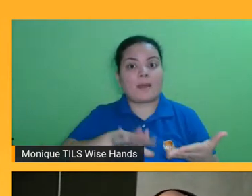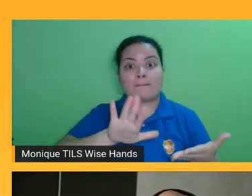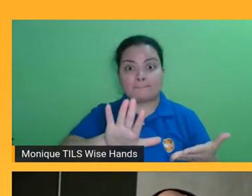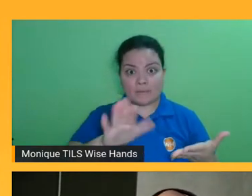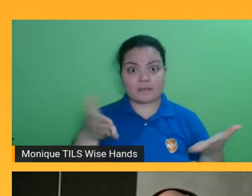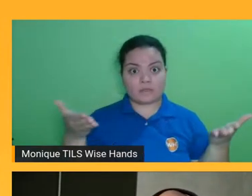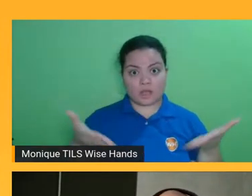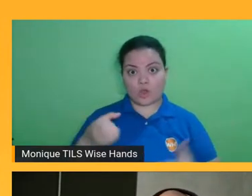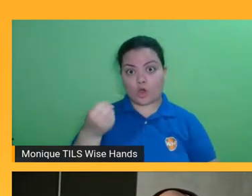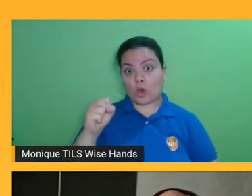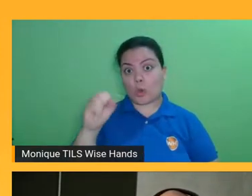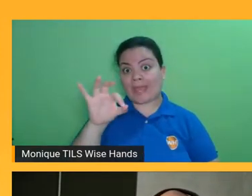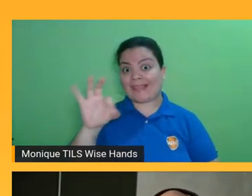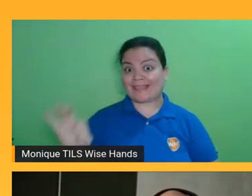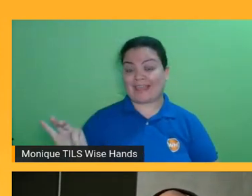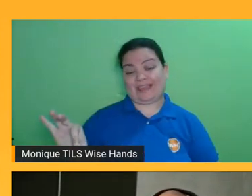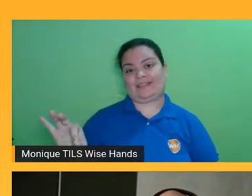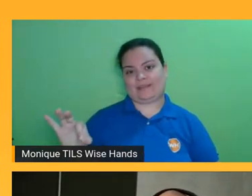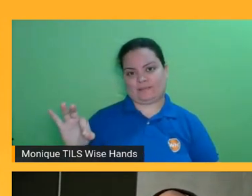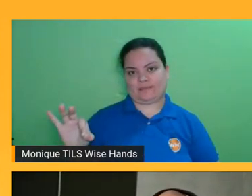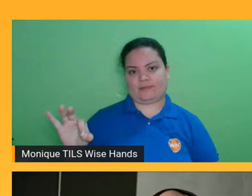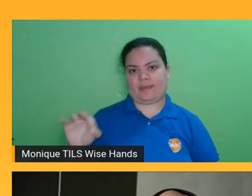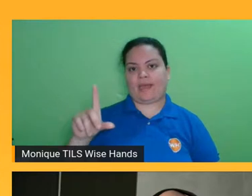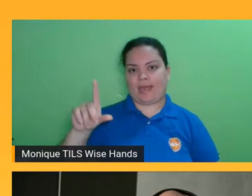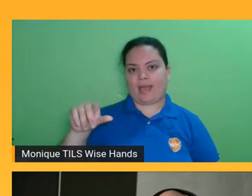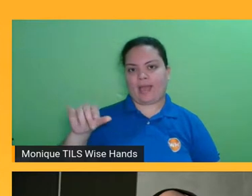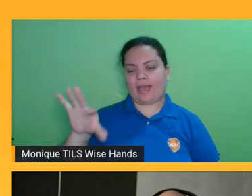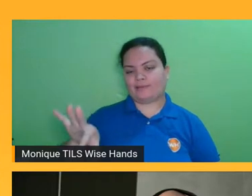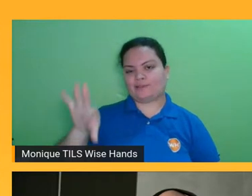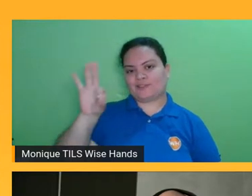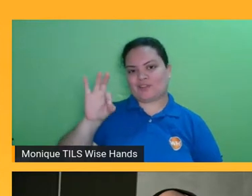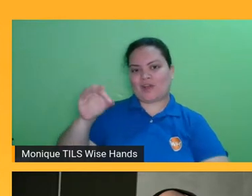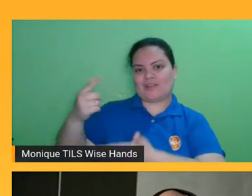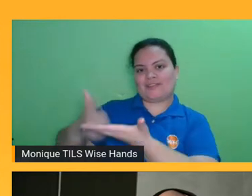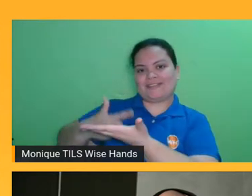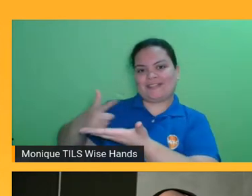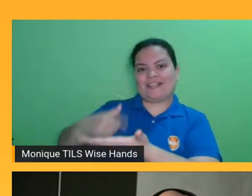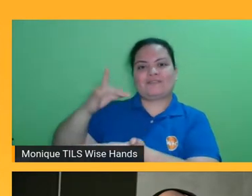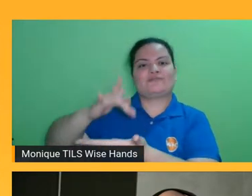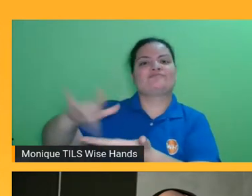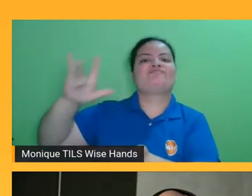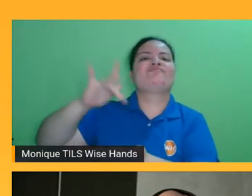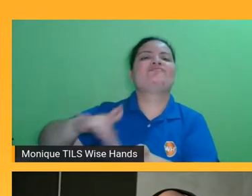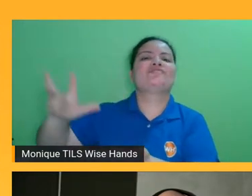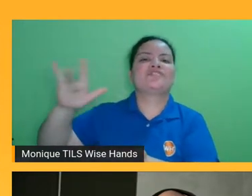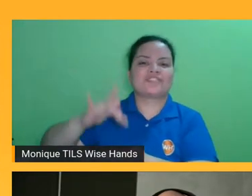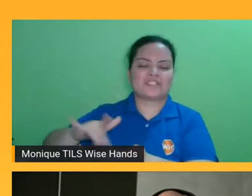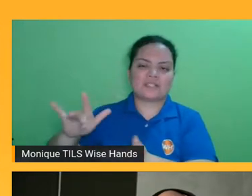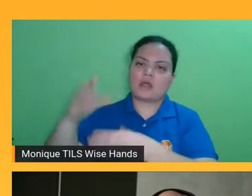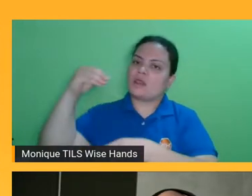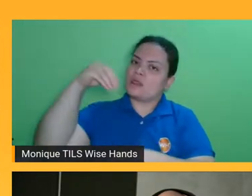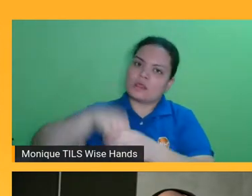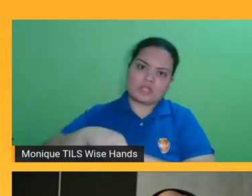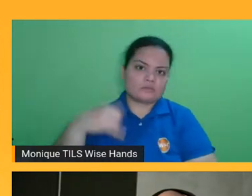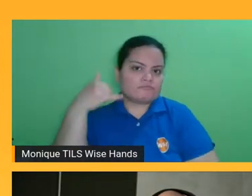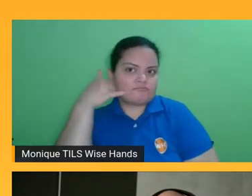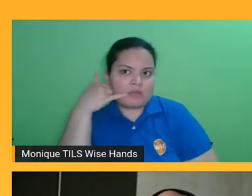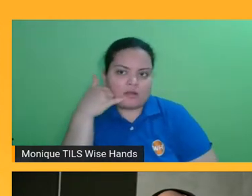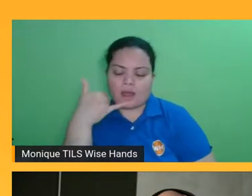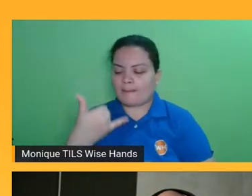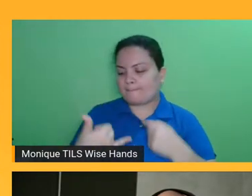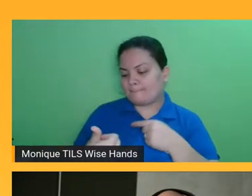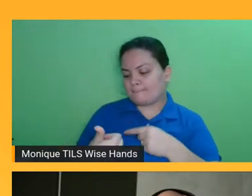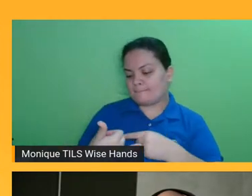vendo o livro digital. Então eu vejo bastante, ou está dentro do celular, ou está dentro de um dispositivo próprio para